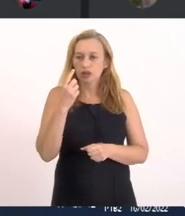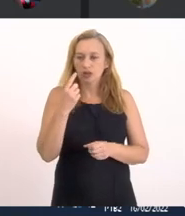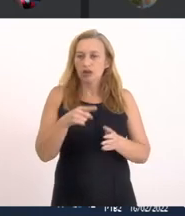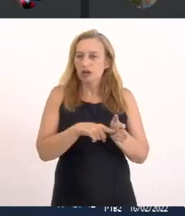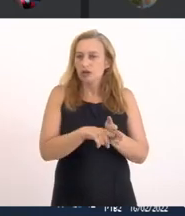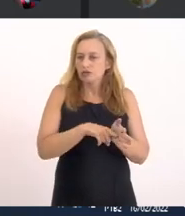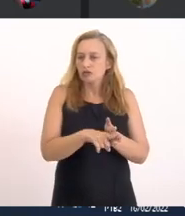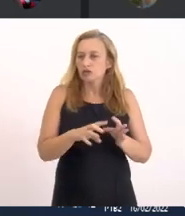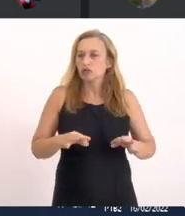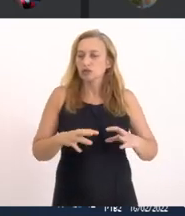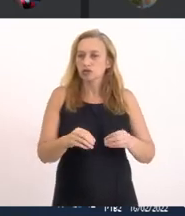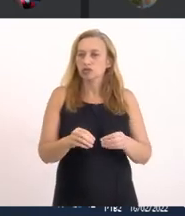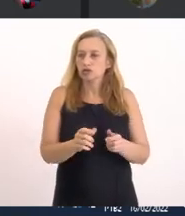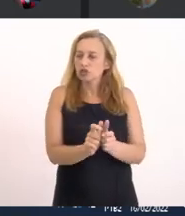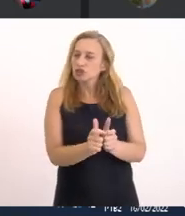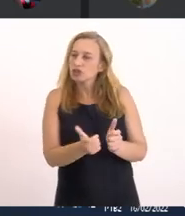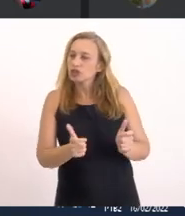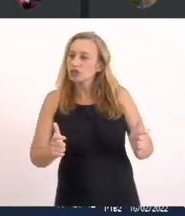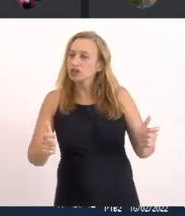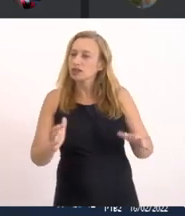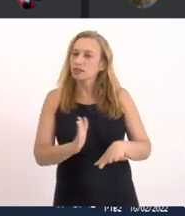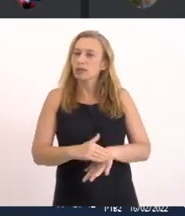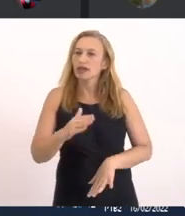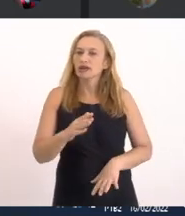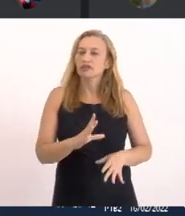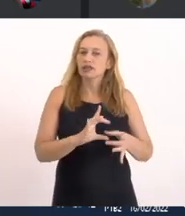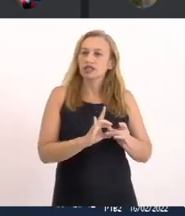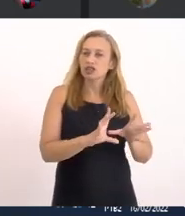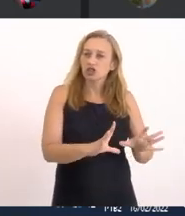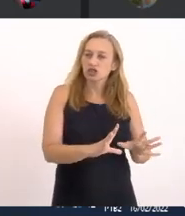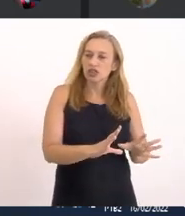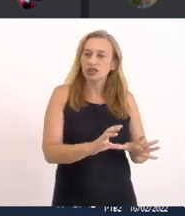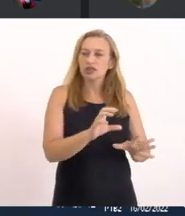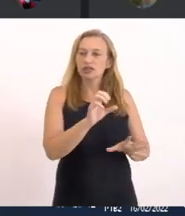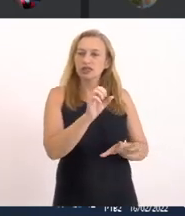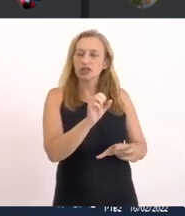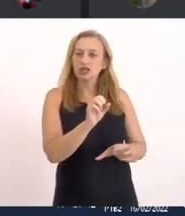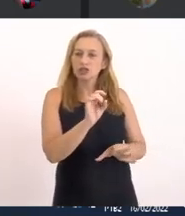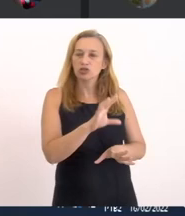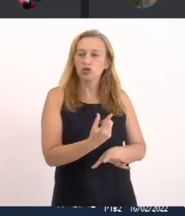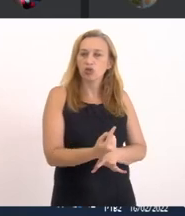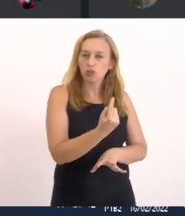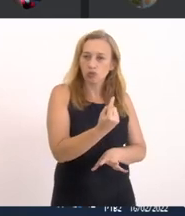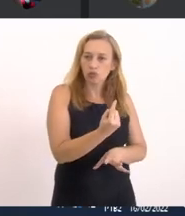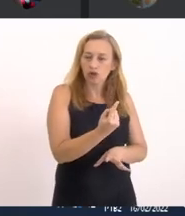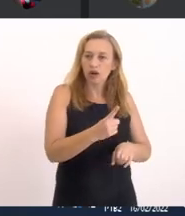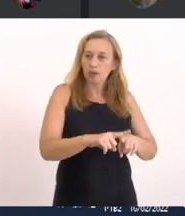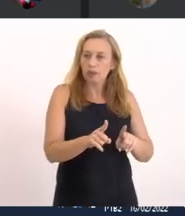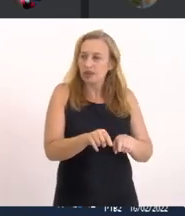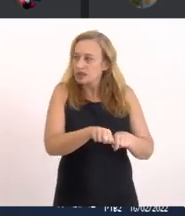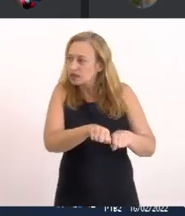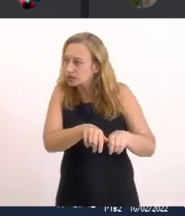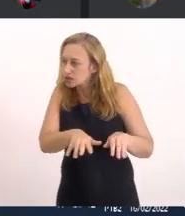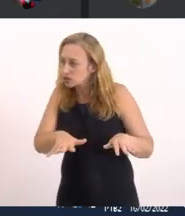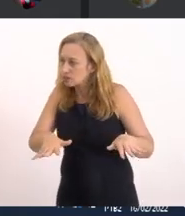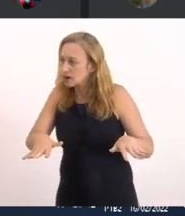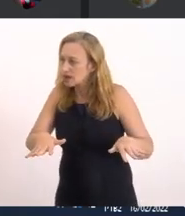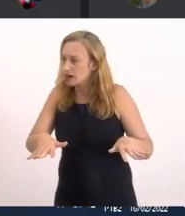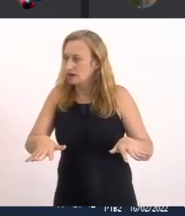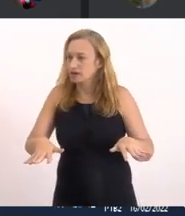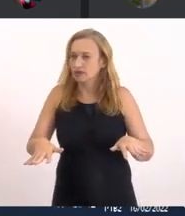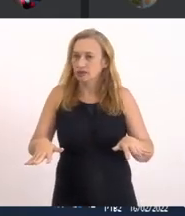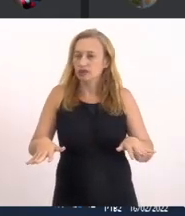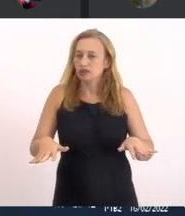Para que a gente amplie Essa Ete Ela vai deixar De ser uma Ete secundária Passará a ser Uma Ete terciária E ela sai